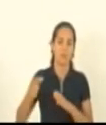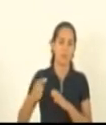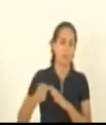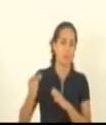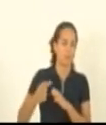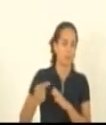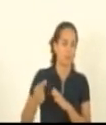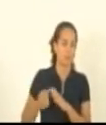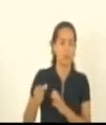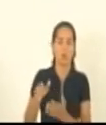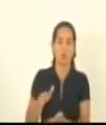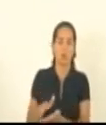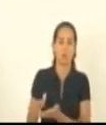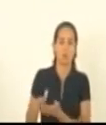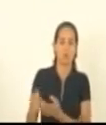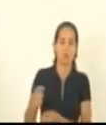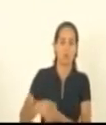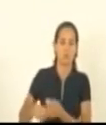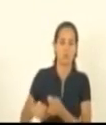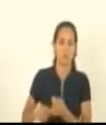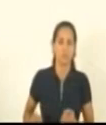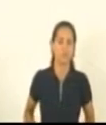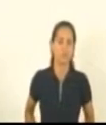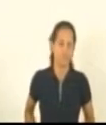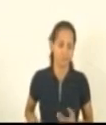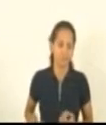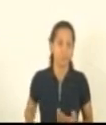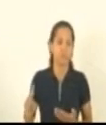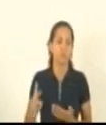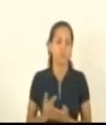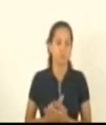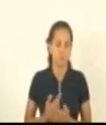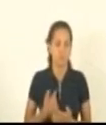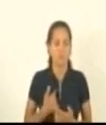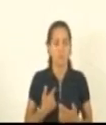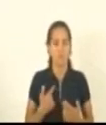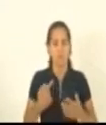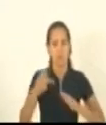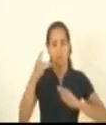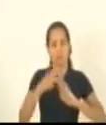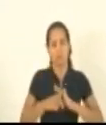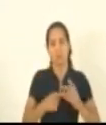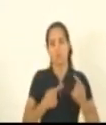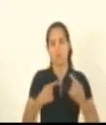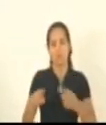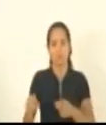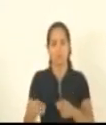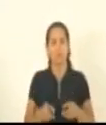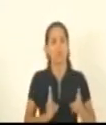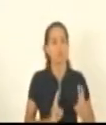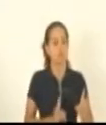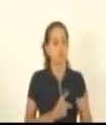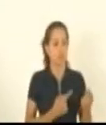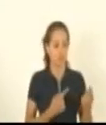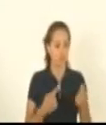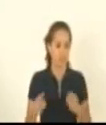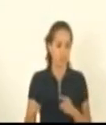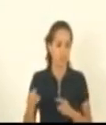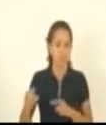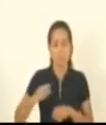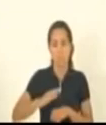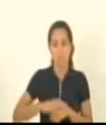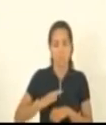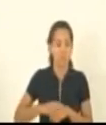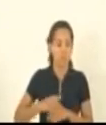custos na sua administração. Então, eu sempre fui contrário a esses projetos e continuo contrário, porque eu acho que esse tipo de projeto é